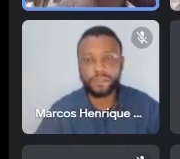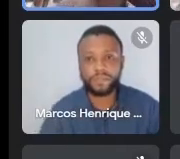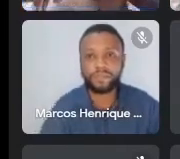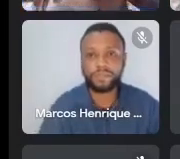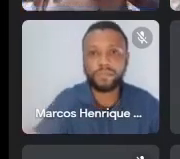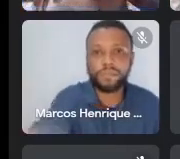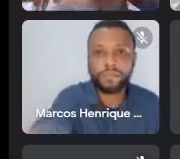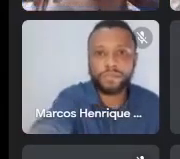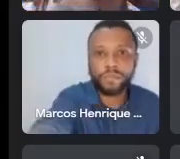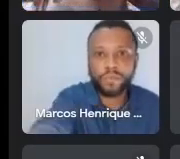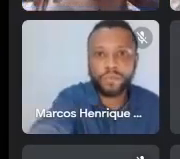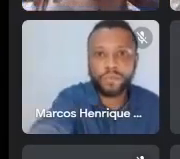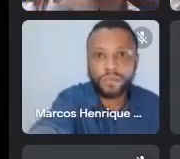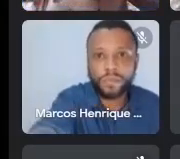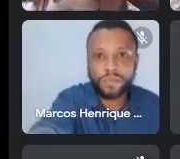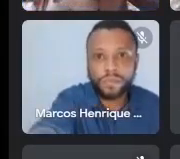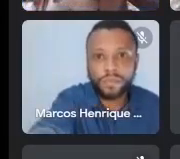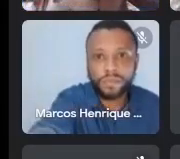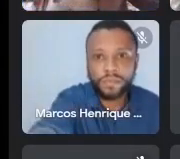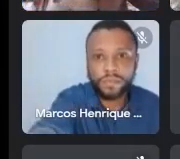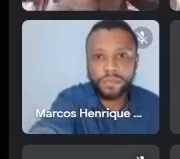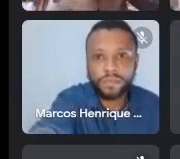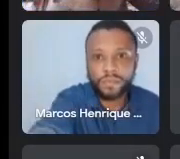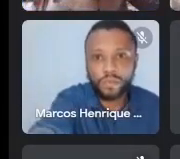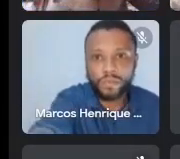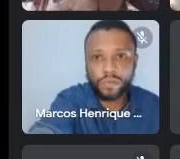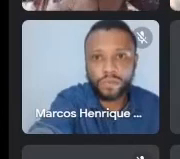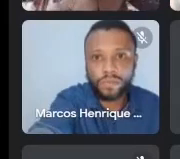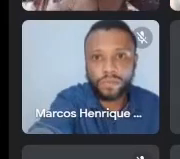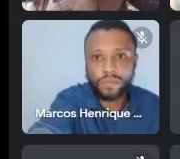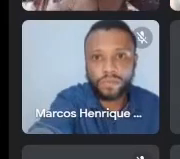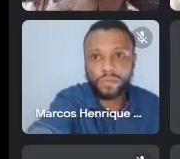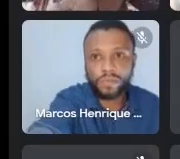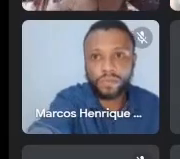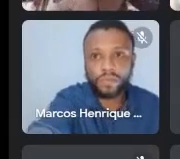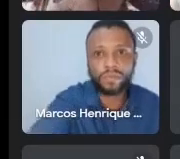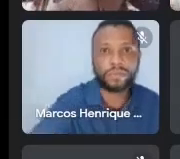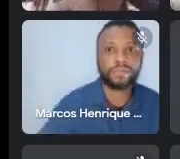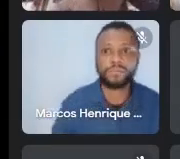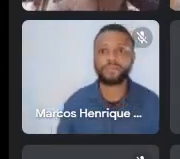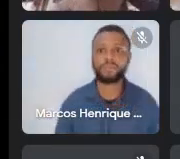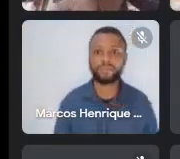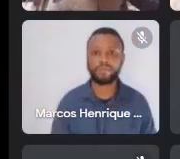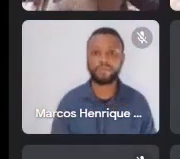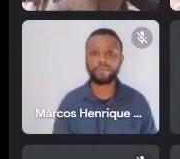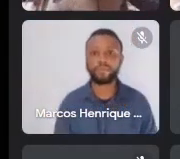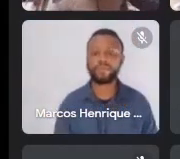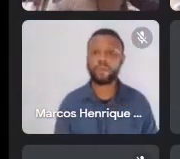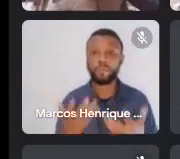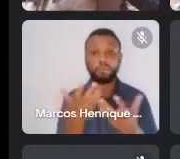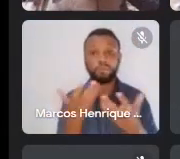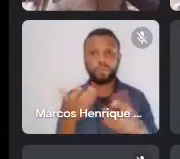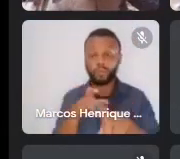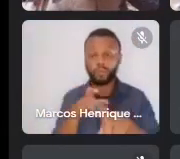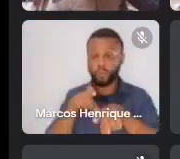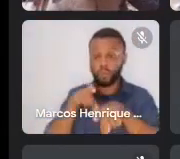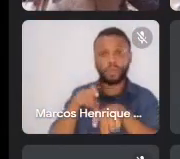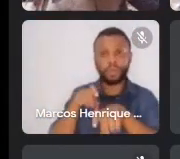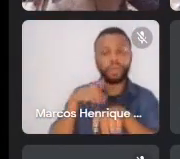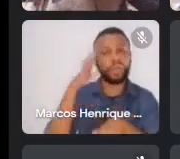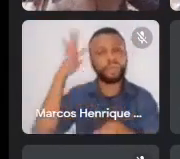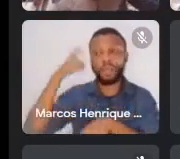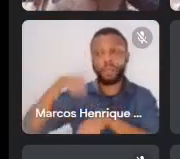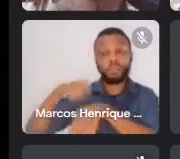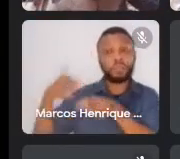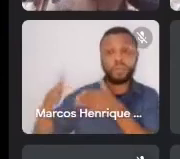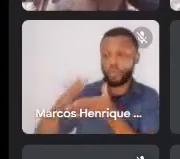Esse clima todo dos sertões, né? Reflete muito uma época onde o Carnaval do Rio não tinha fatura de verredos patrocinados